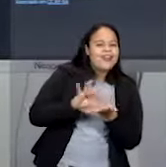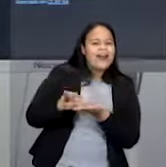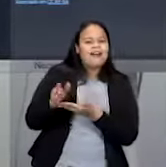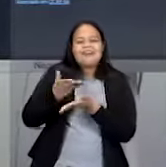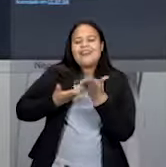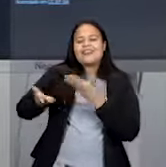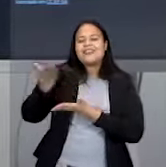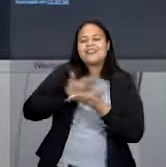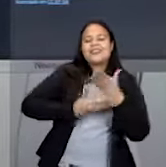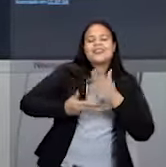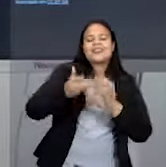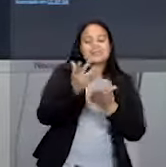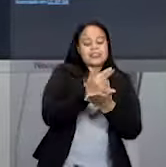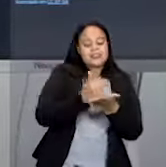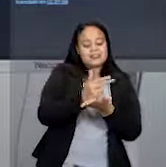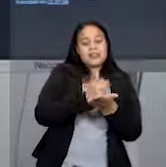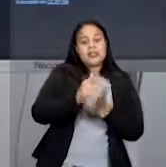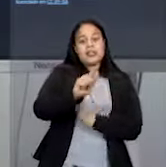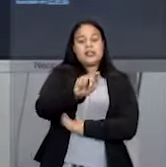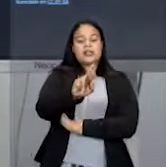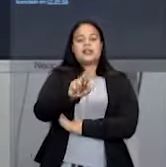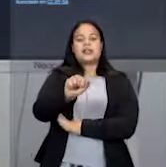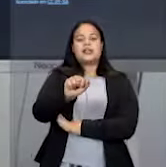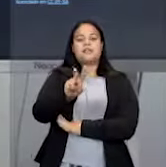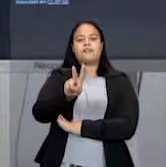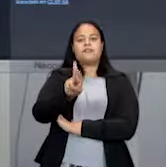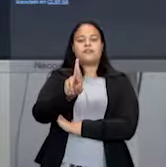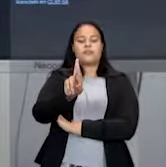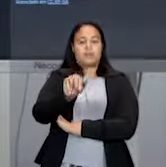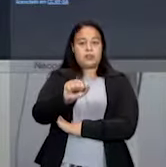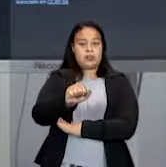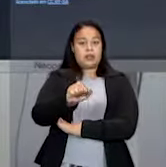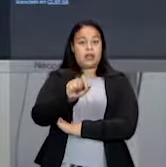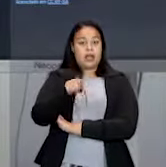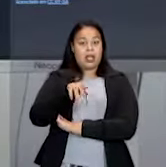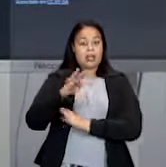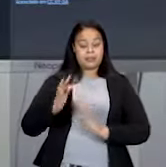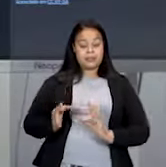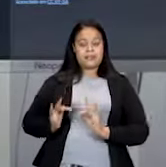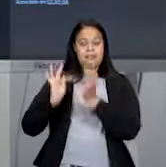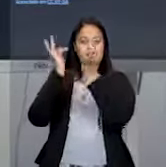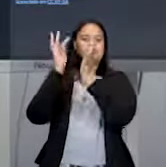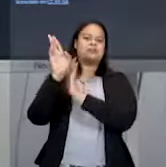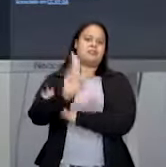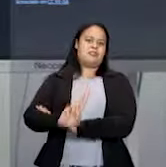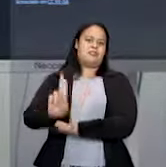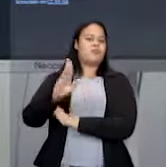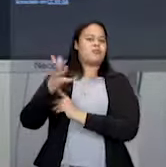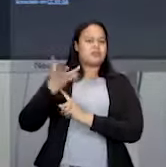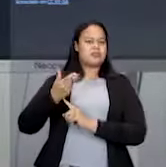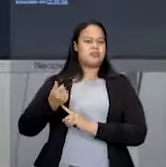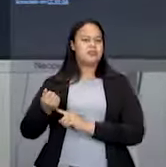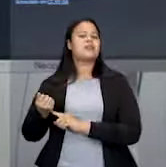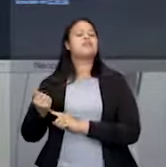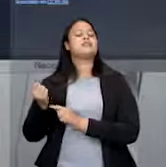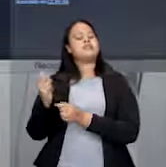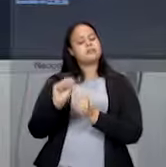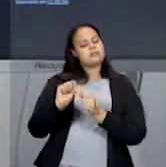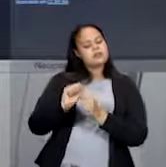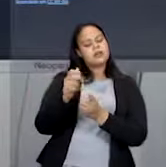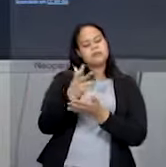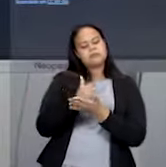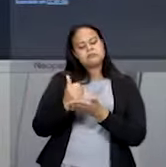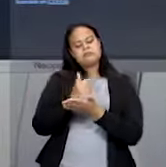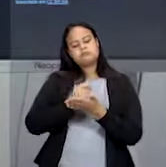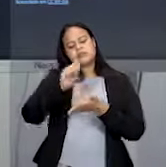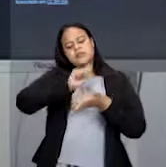Então, o que era desenho, a gente chamava de gravura. Mas gravura, na verdade, é uma técnica. De fazer desenhos ou